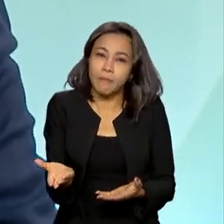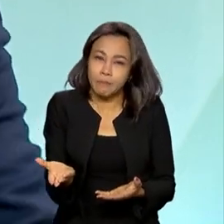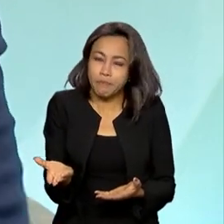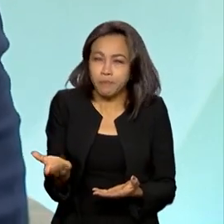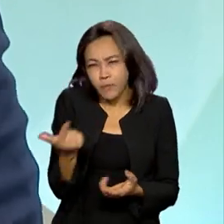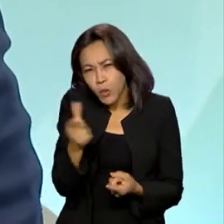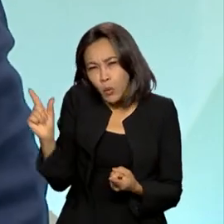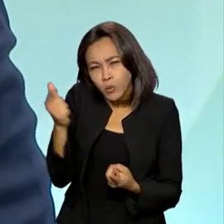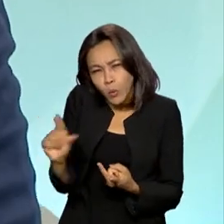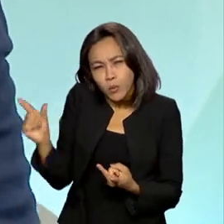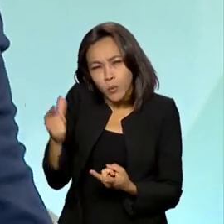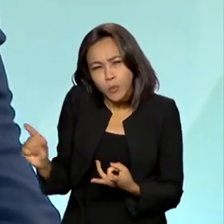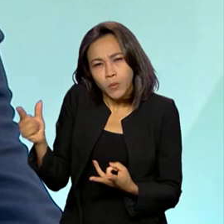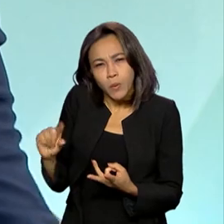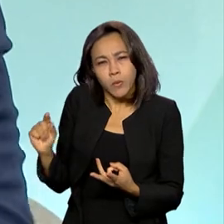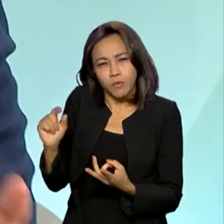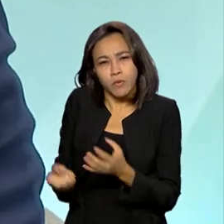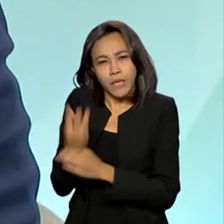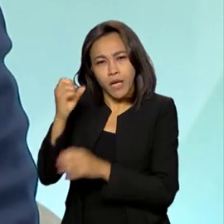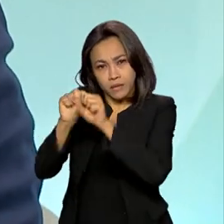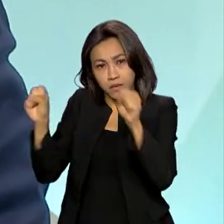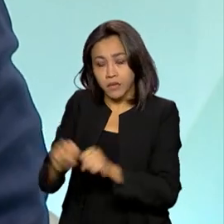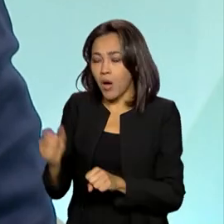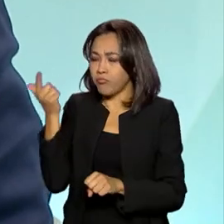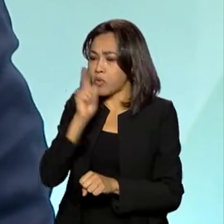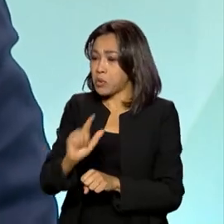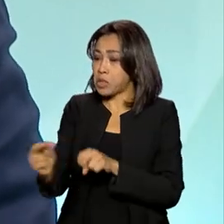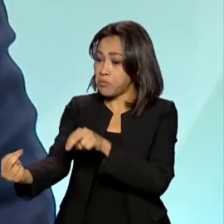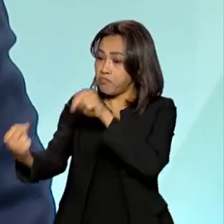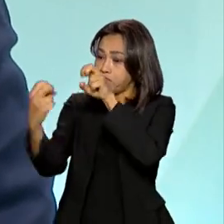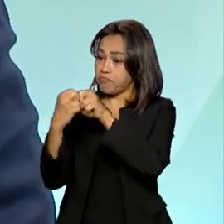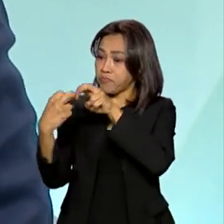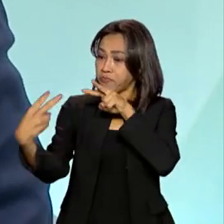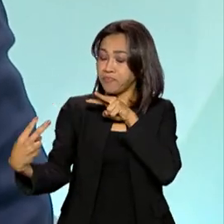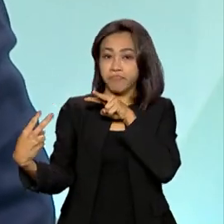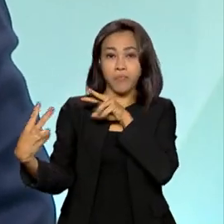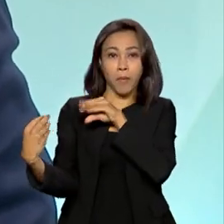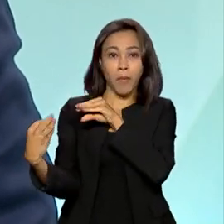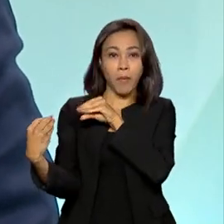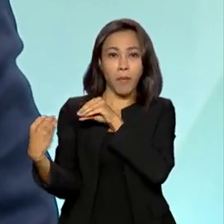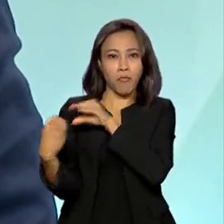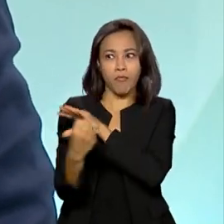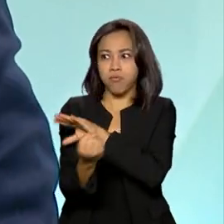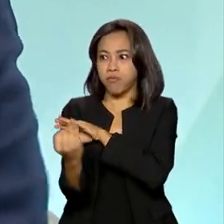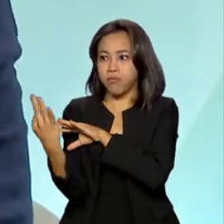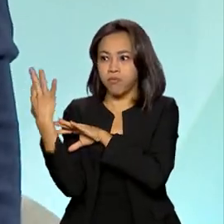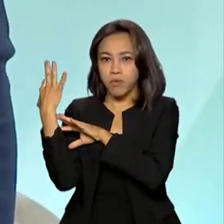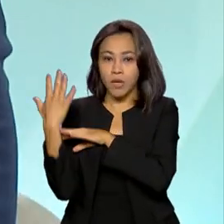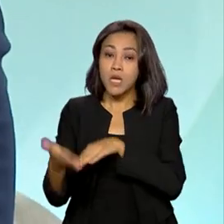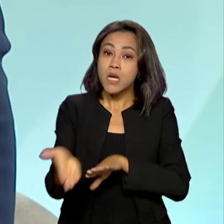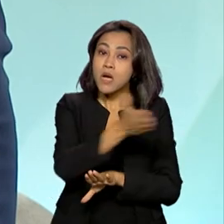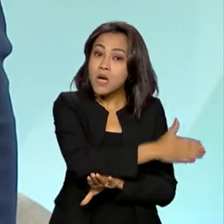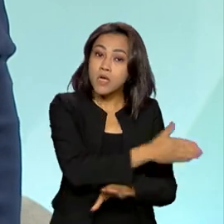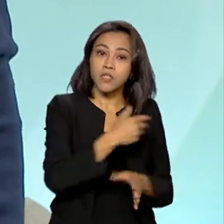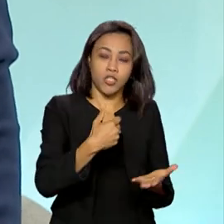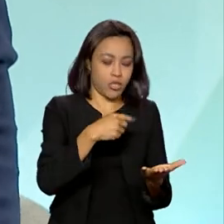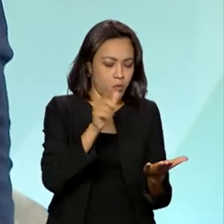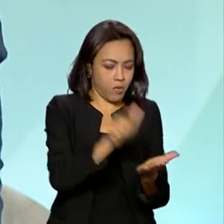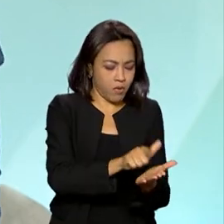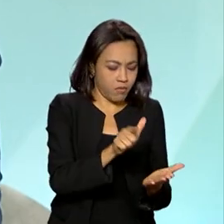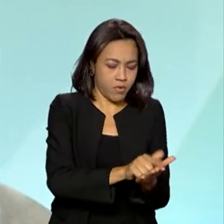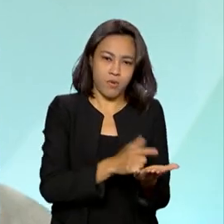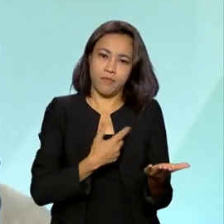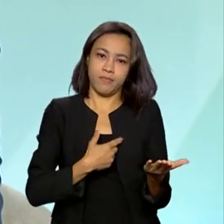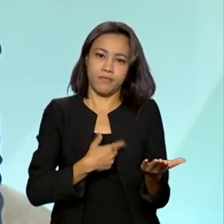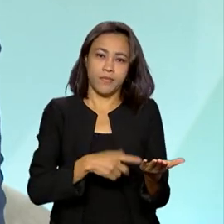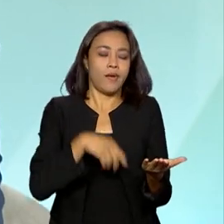Zoom e outros, a gente consegue falar com o maior número de pessoas. A carteira de trabalho, antigamente, você tinha a carteira física, as pessoas